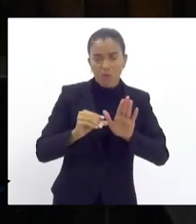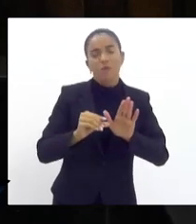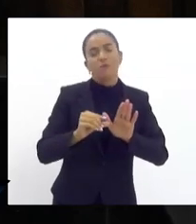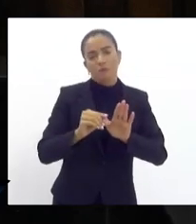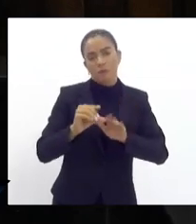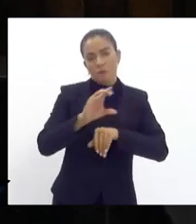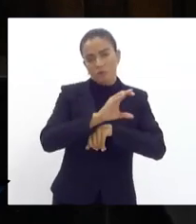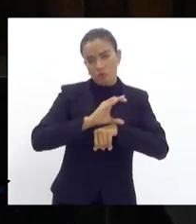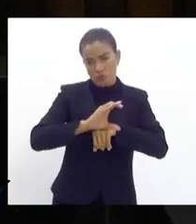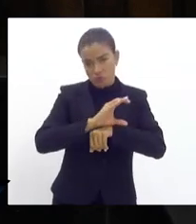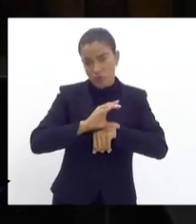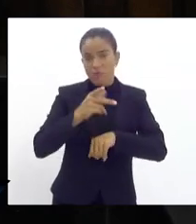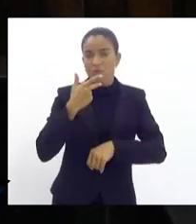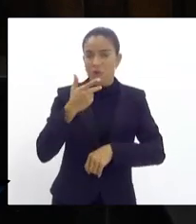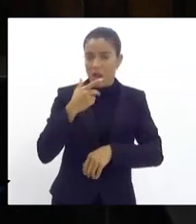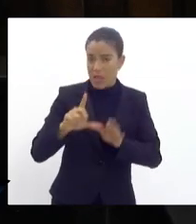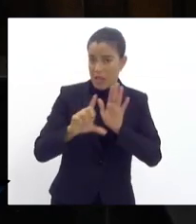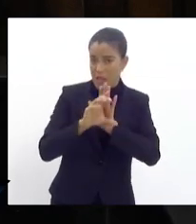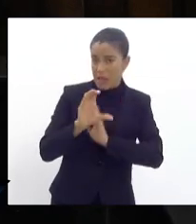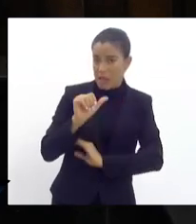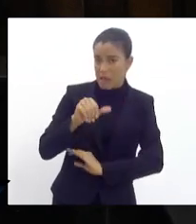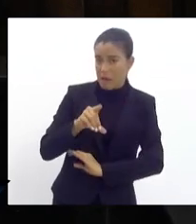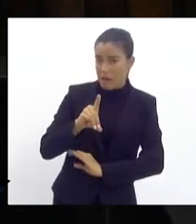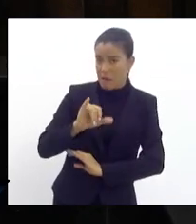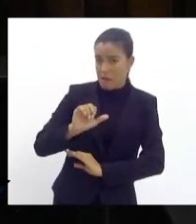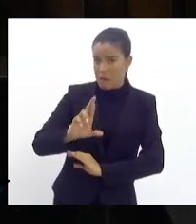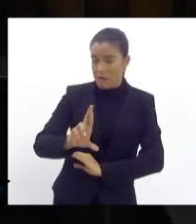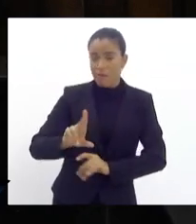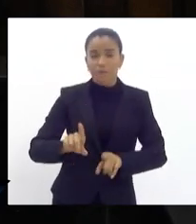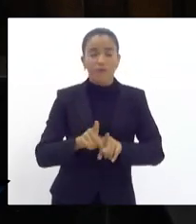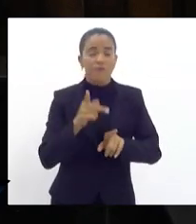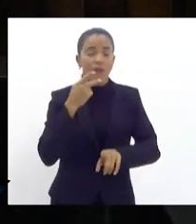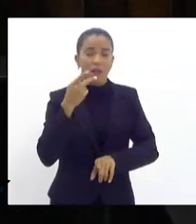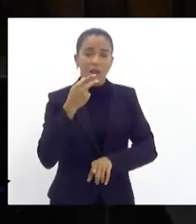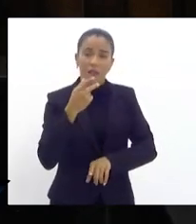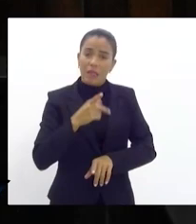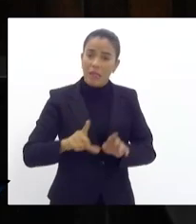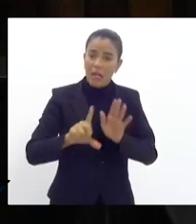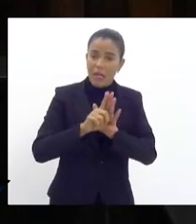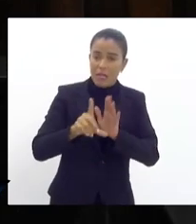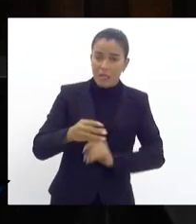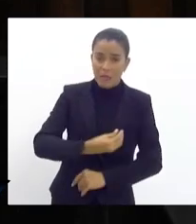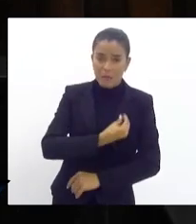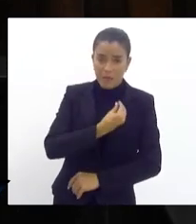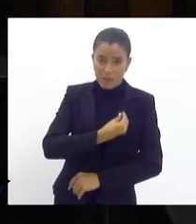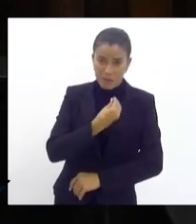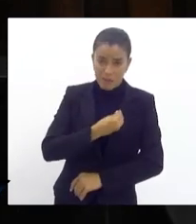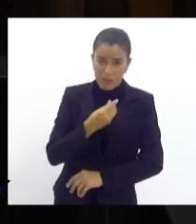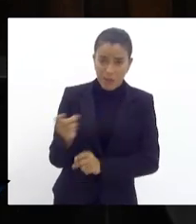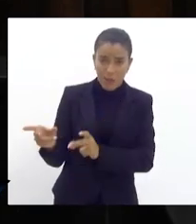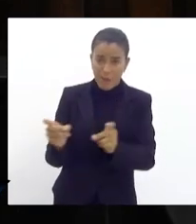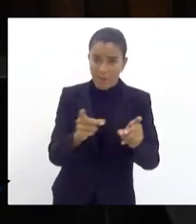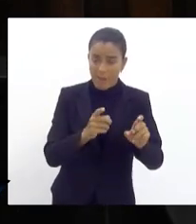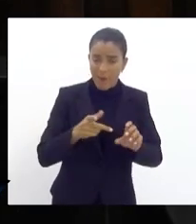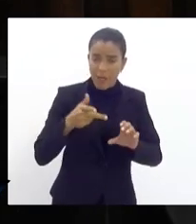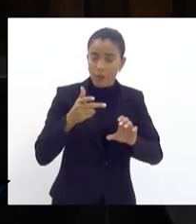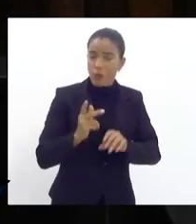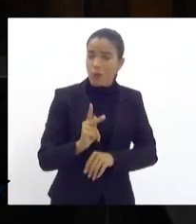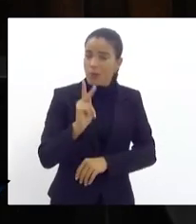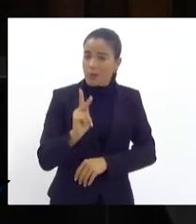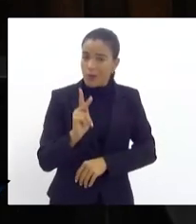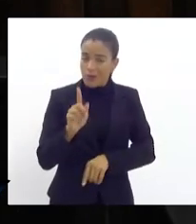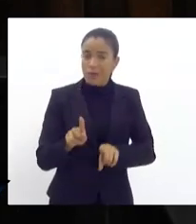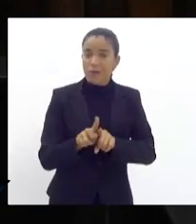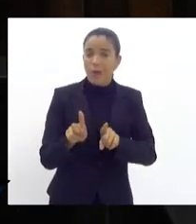eu falei da lei Candir, eu falei da lei da participação no petróleo, eu falei da lei